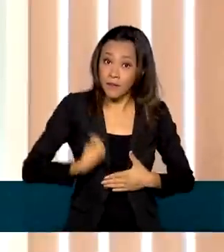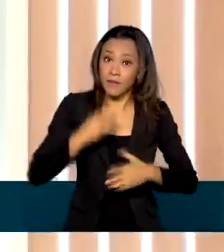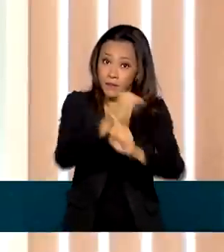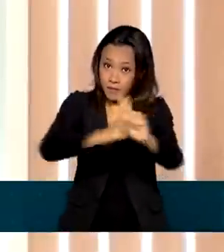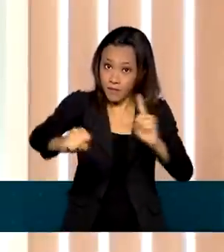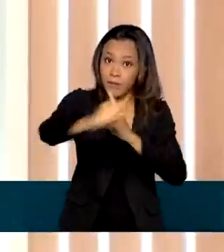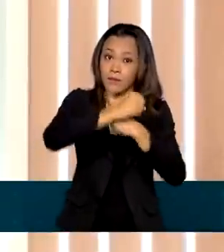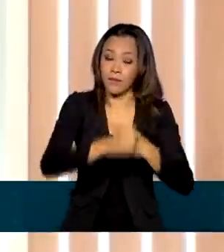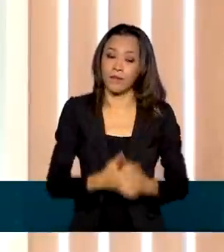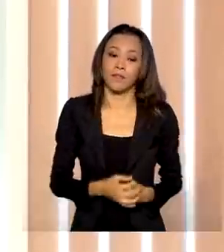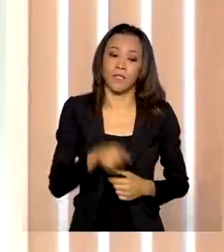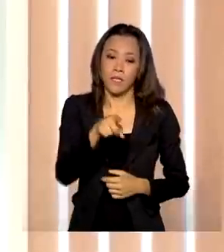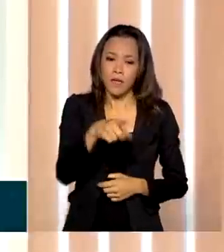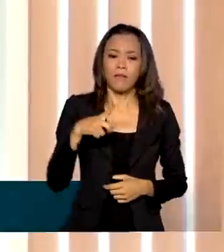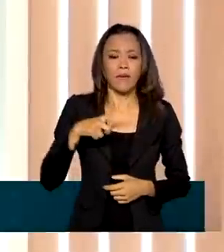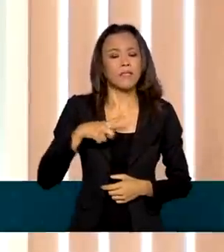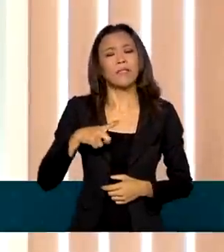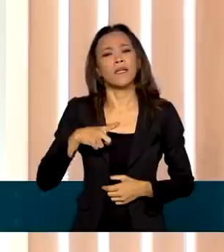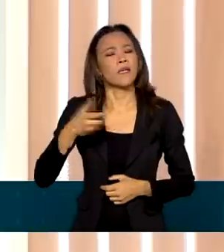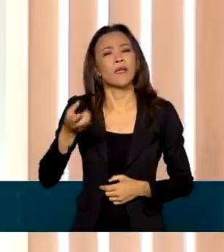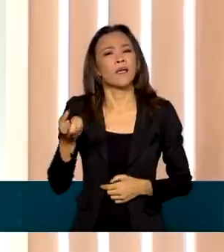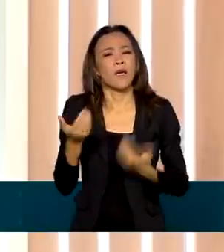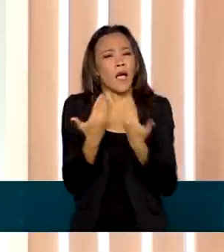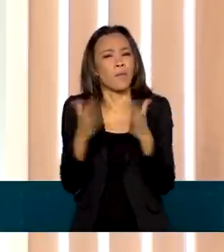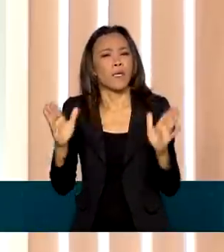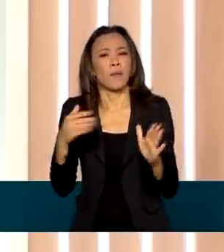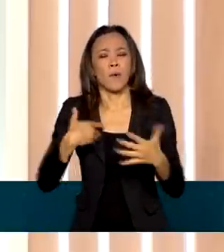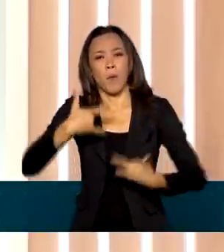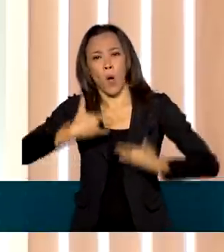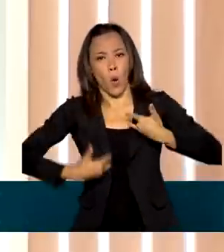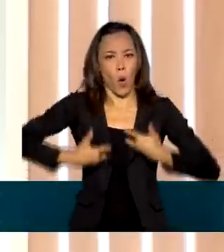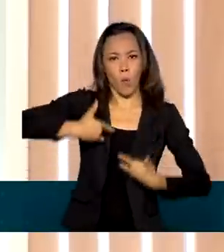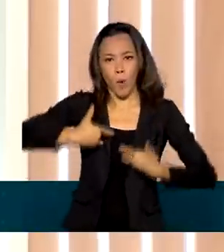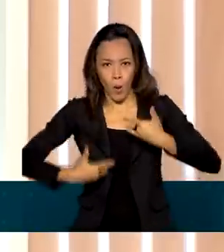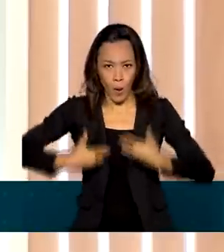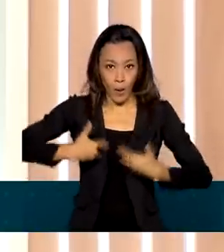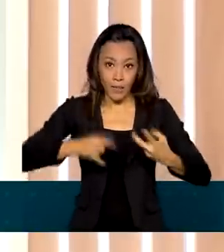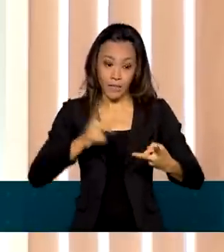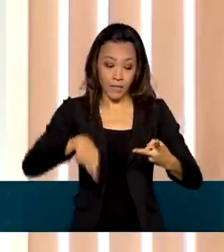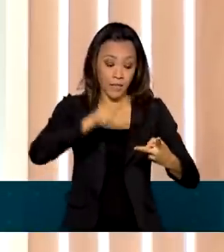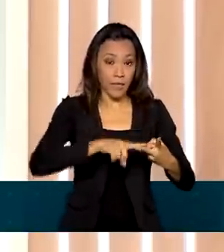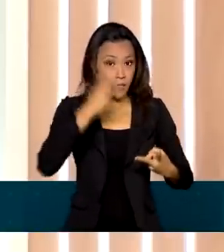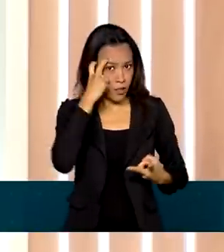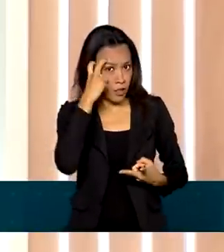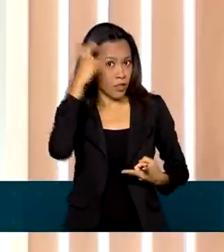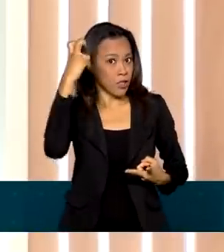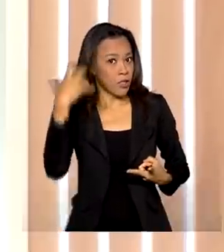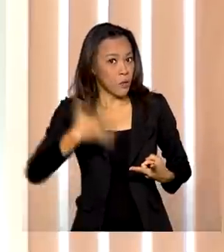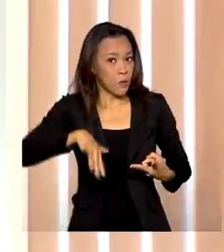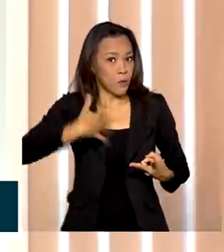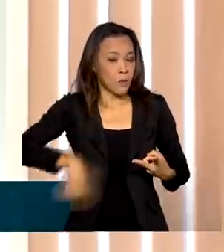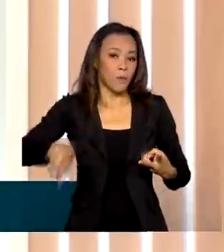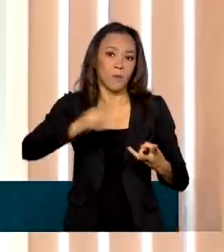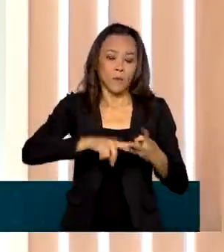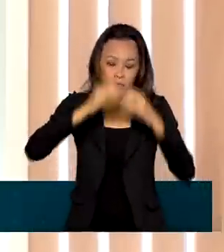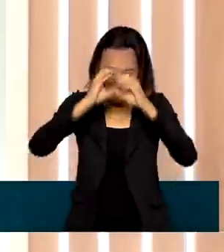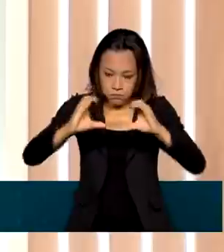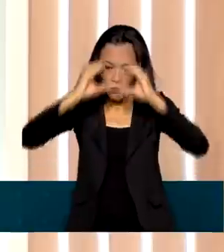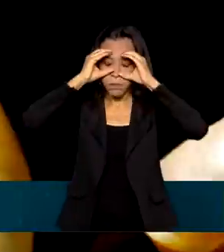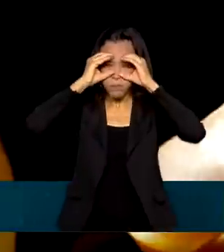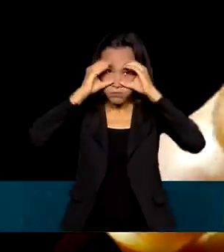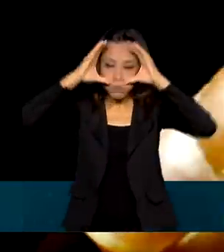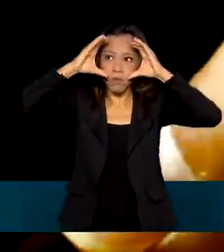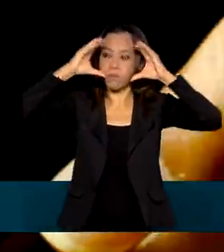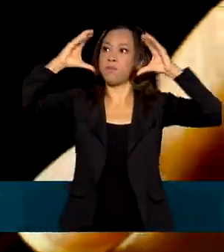catalisar e habilitar outras tecnologias, como robótica, como inteligência artificial, como realidade aumentada, realidade virtual, realidade